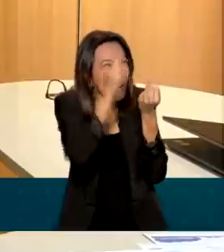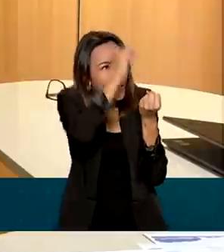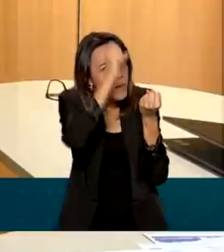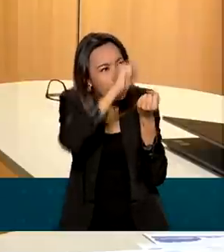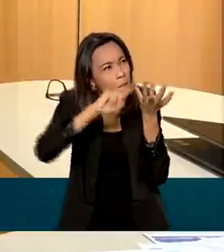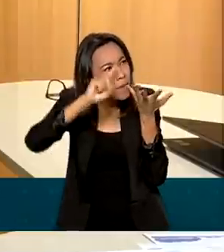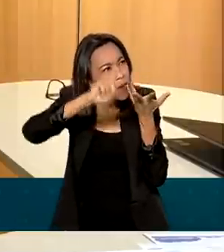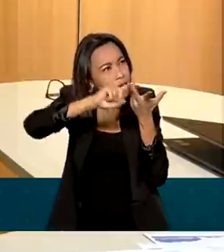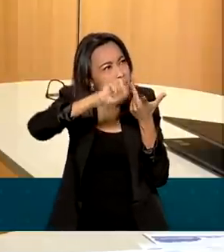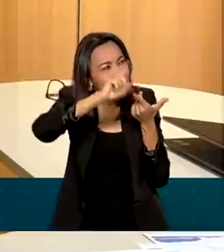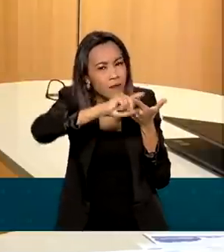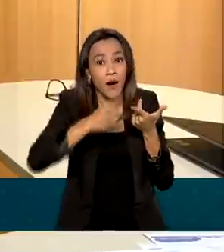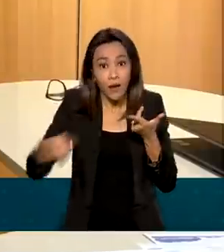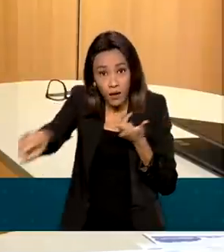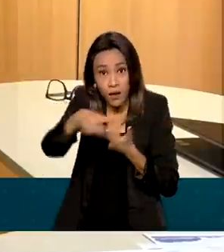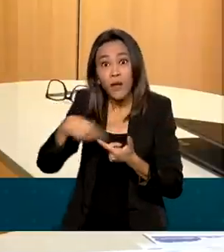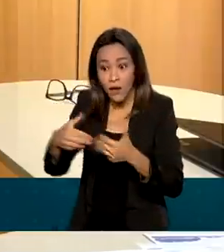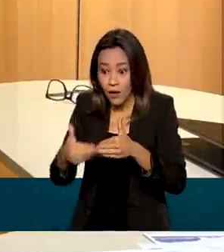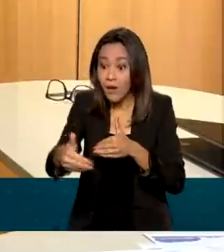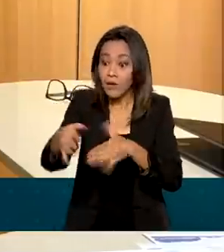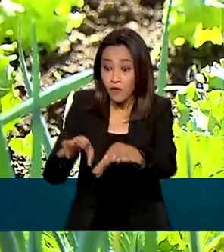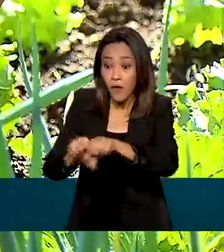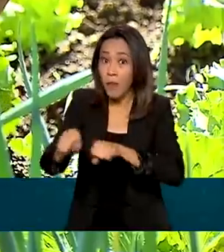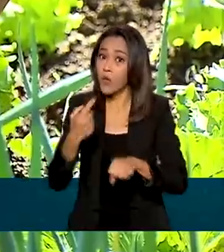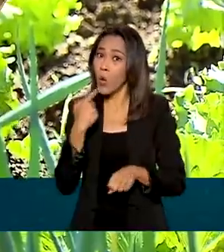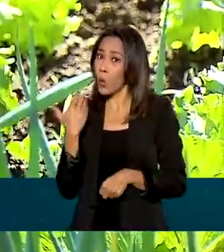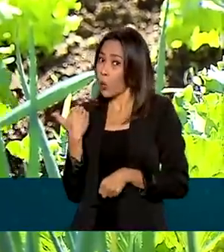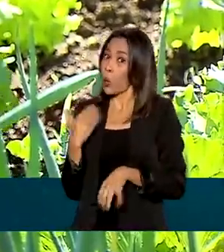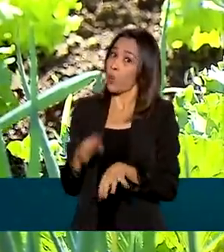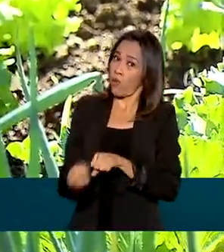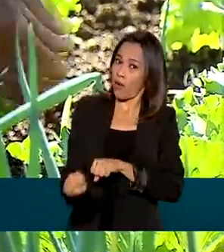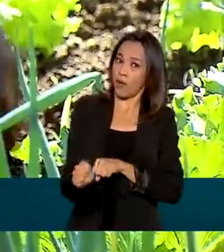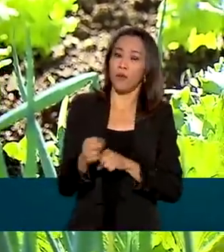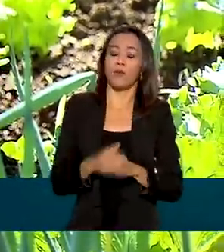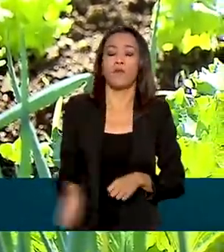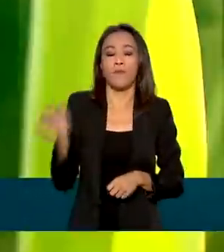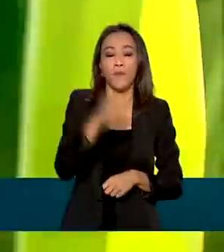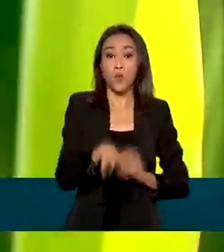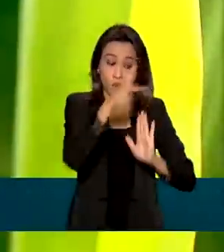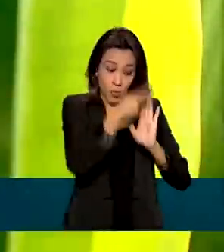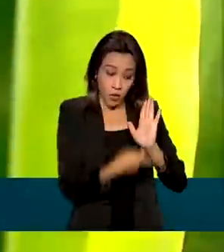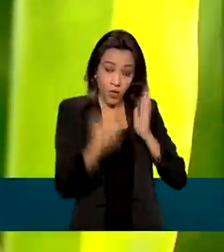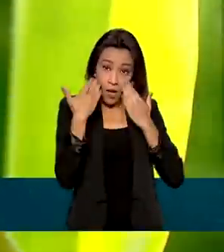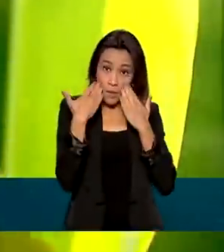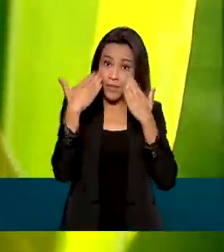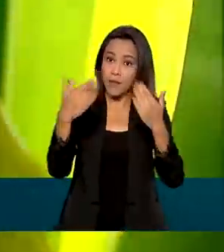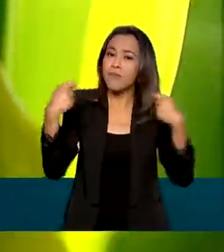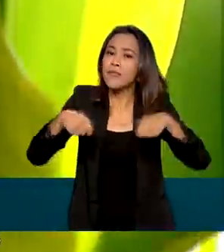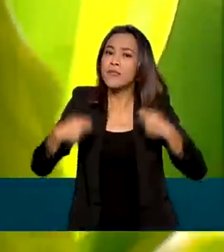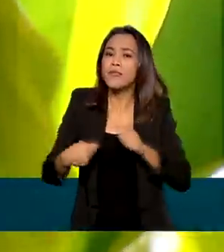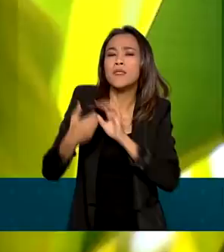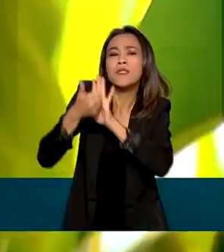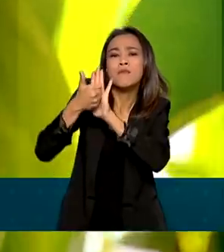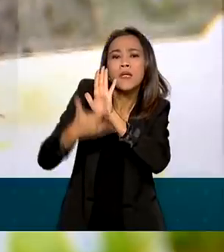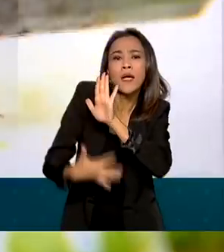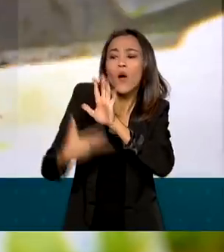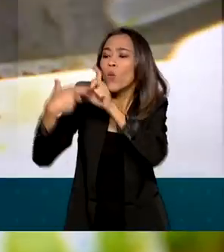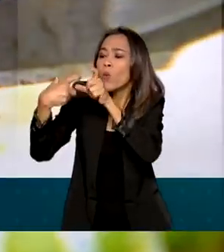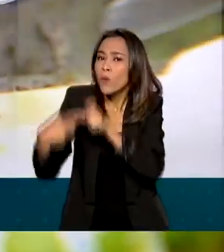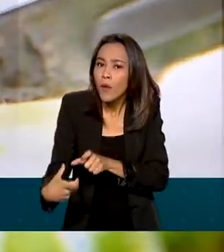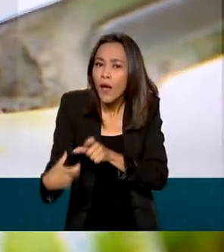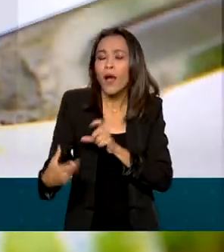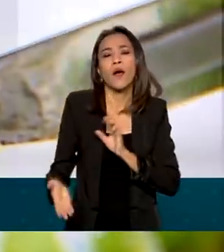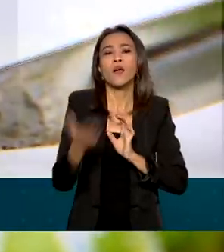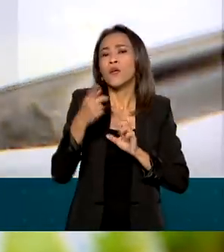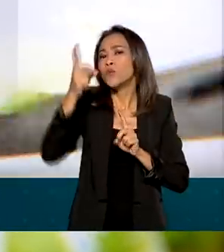jovens que estão formados ou recém-formados. Os projetos apresentados tinham que especificar o local de imersão, o